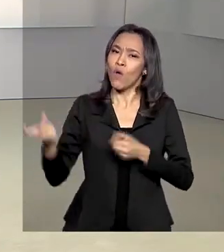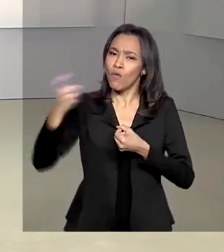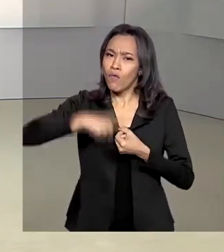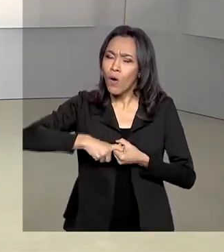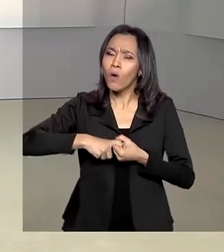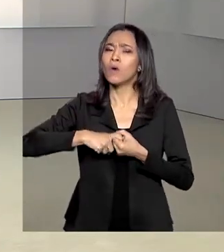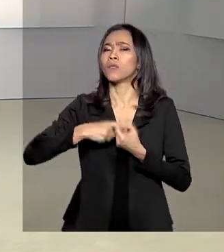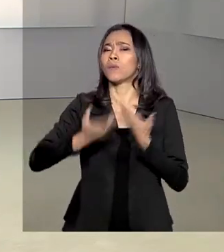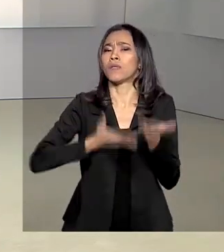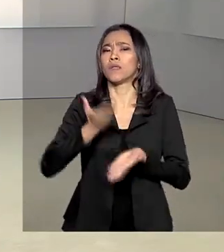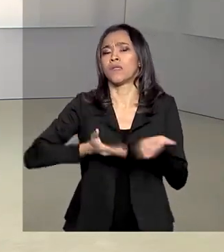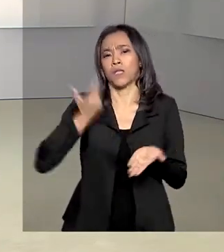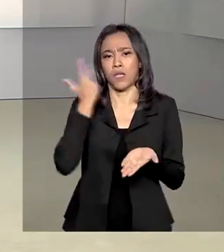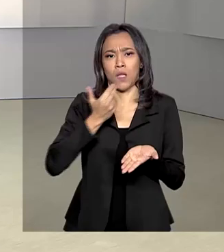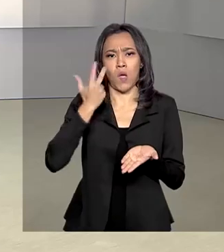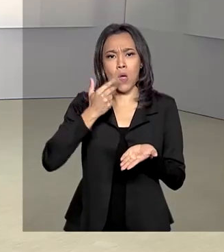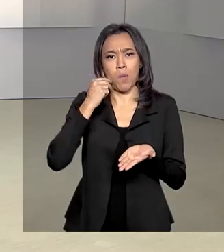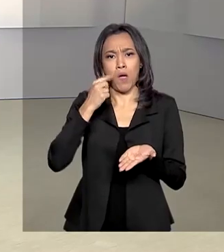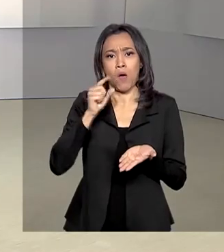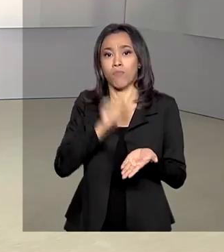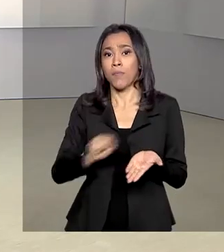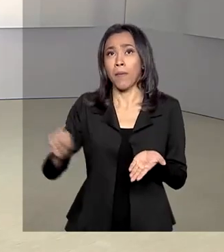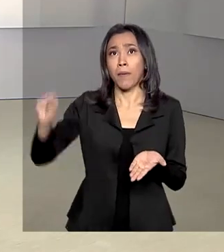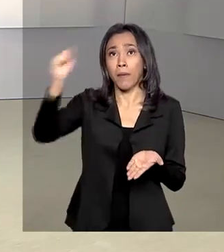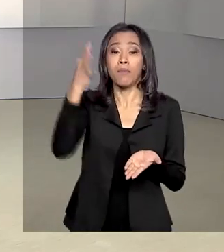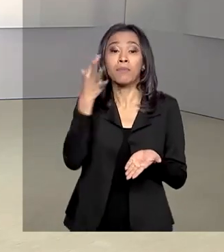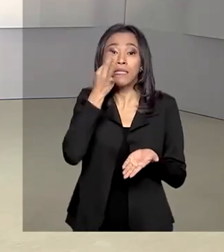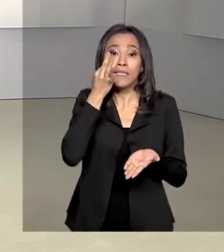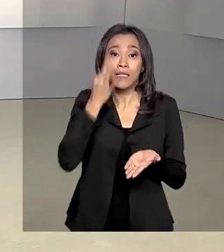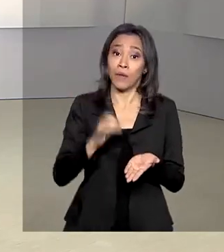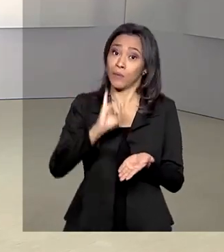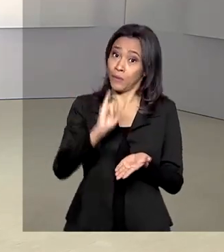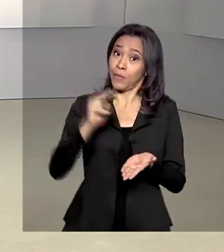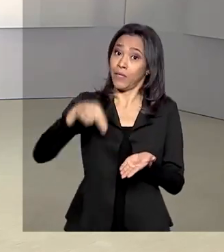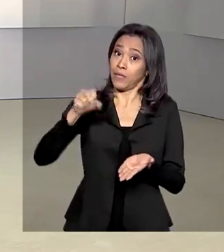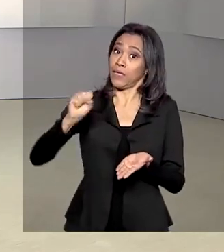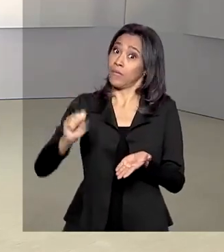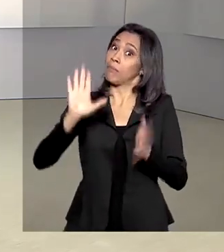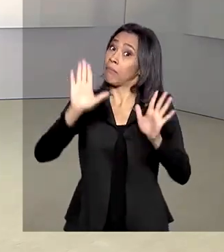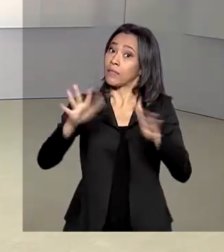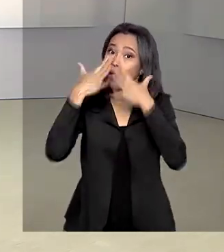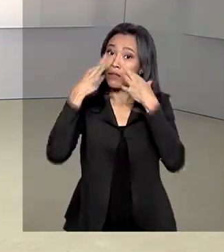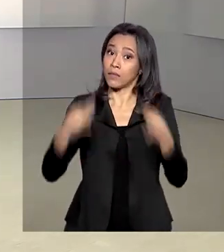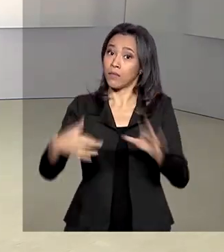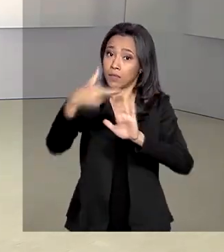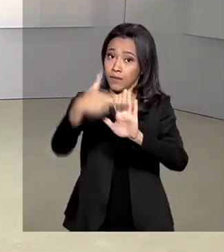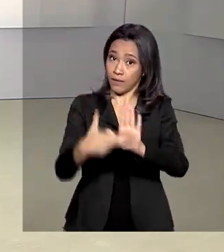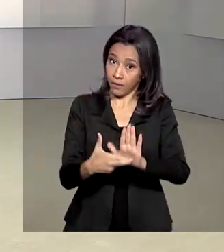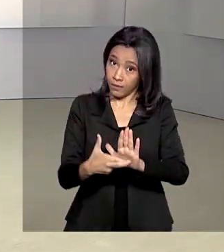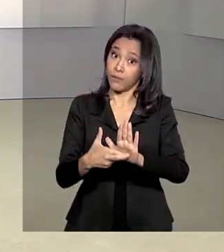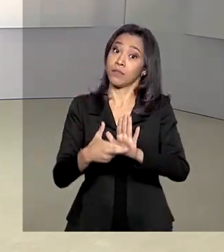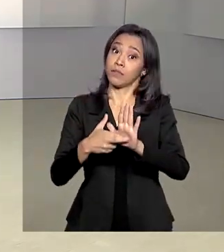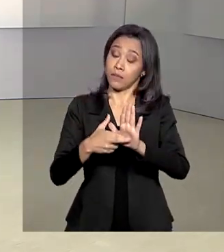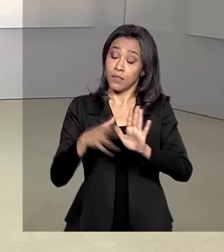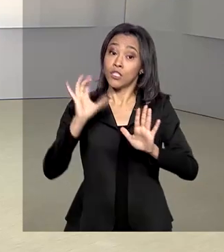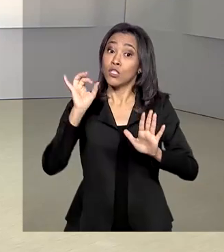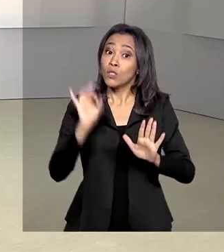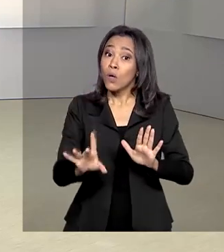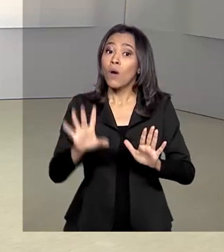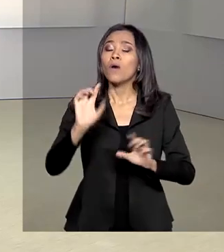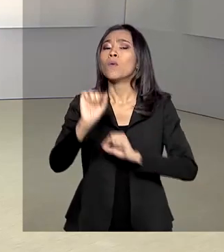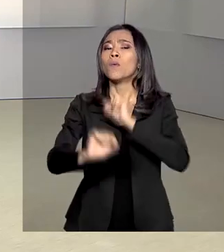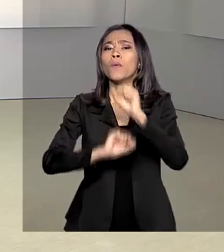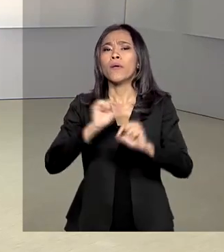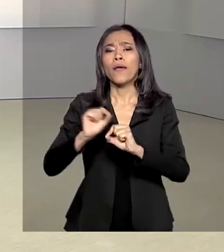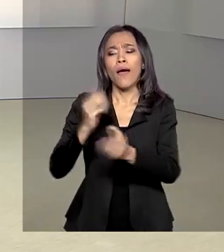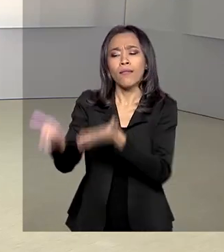atendimento presencial nas agências da Previdência. Mas atenção para as restrições. Serão atendidos exclusivamente os